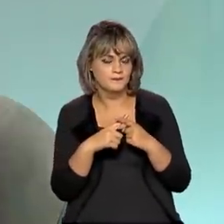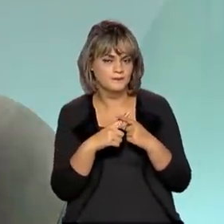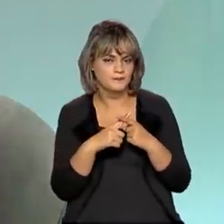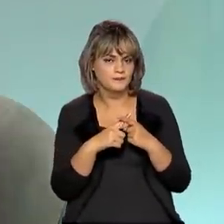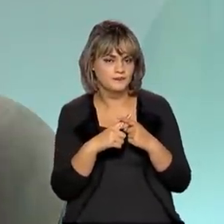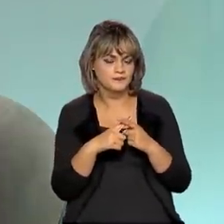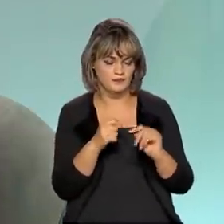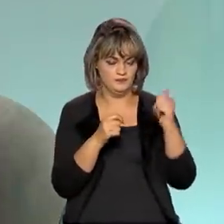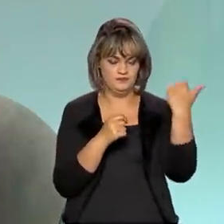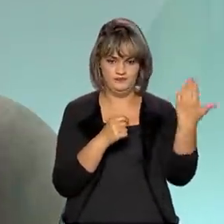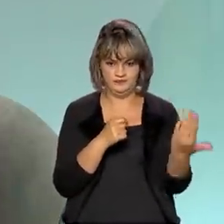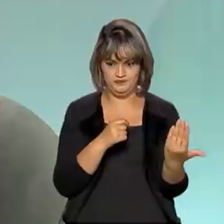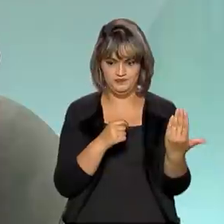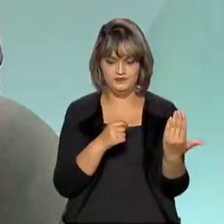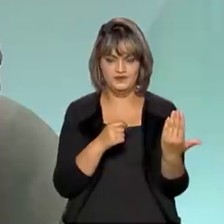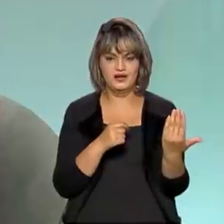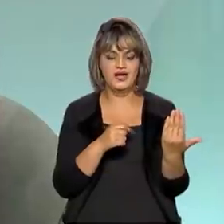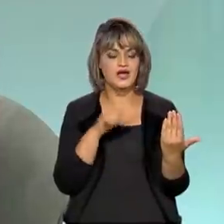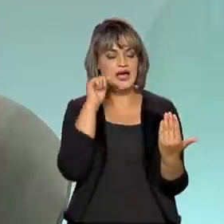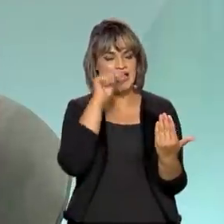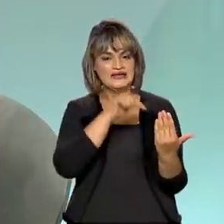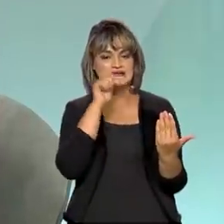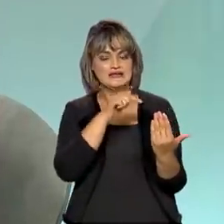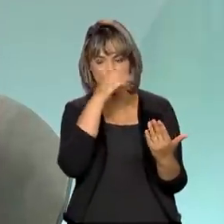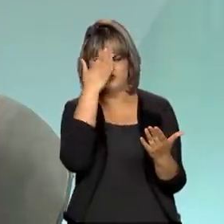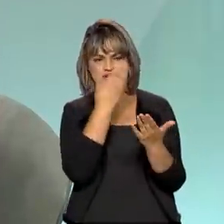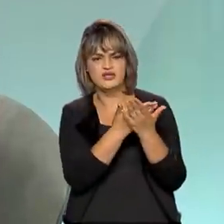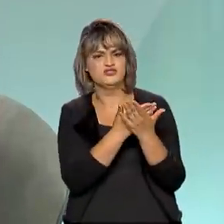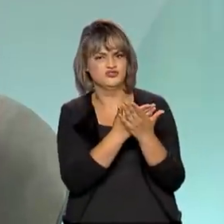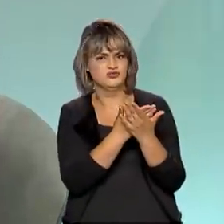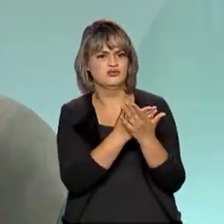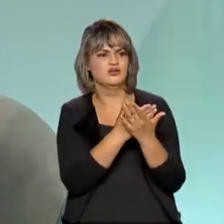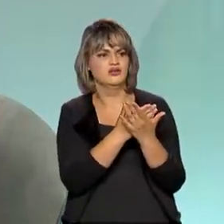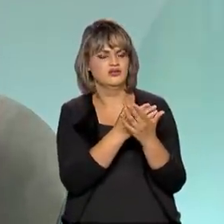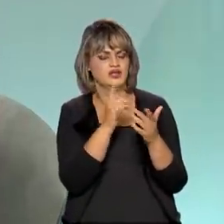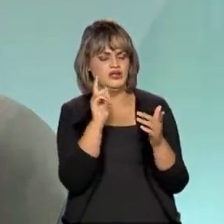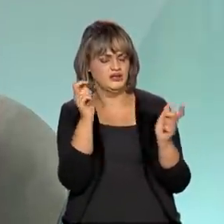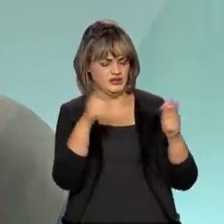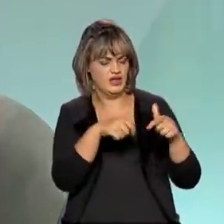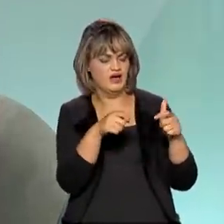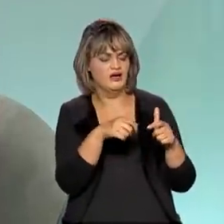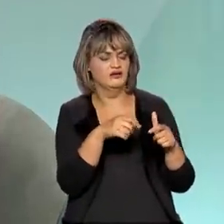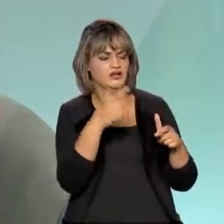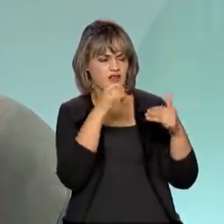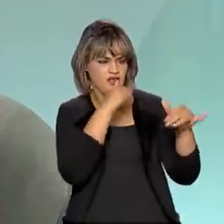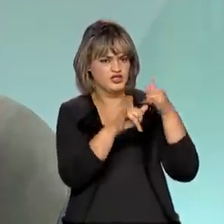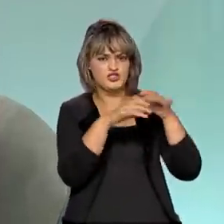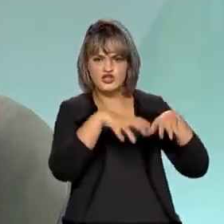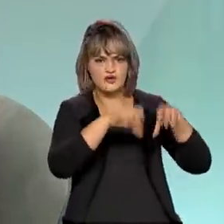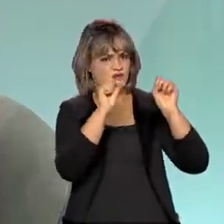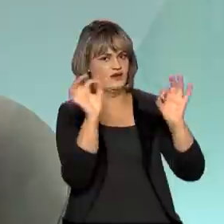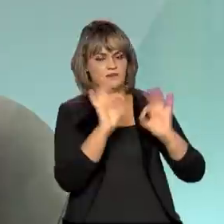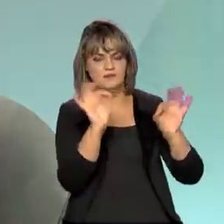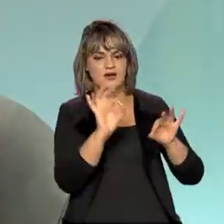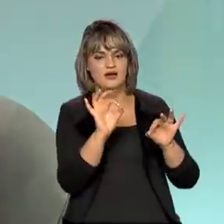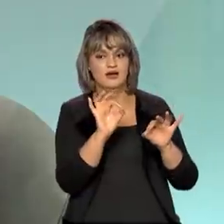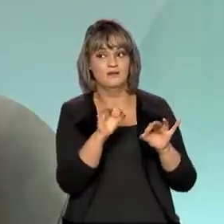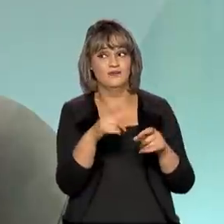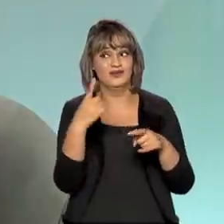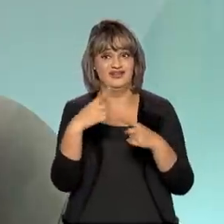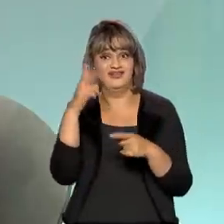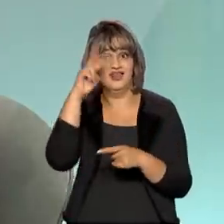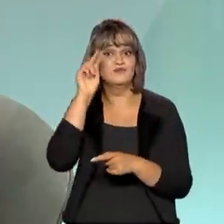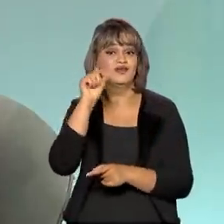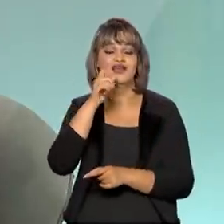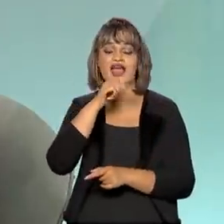de um lado, nós aumentamos a confiabilidade do suprimento, isso é muito importante. Lembrando, essa é uma situação de escassez